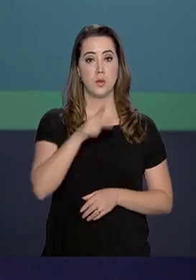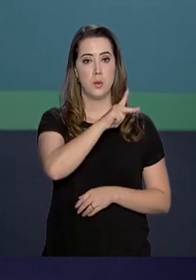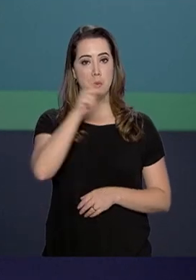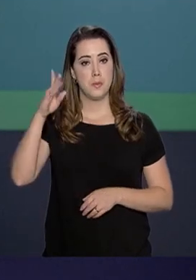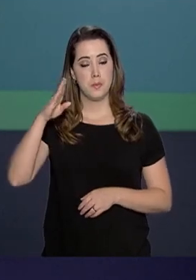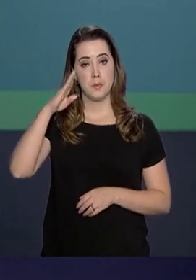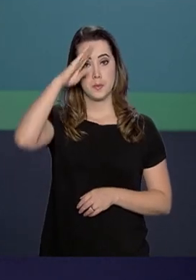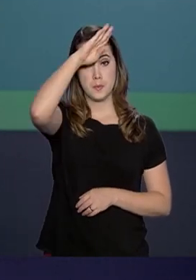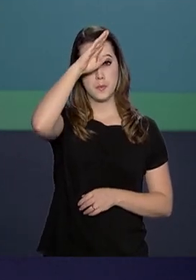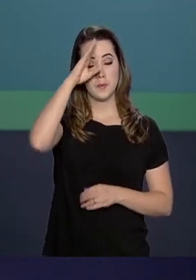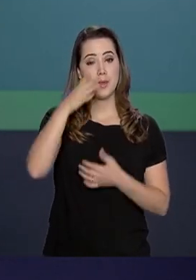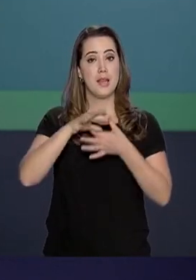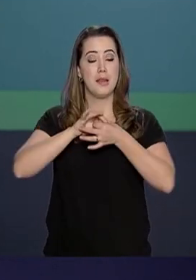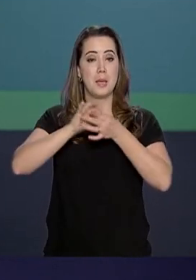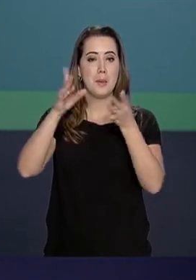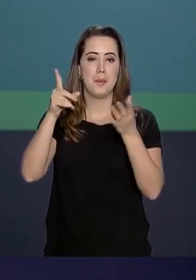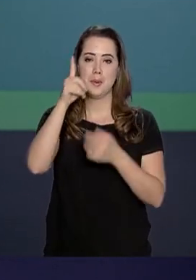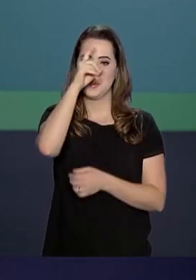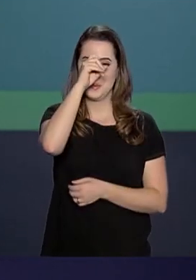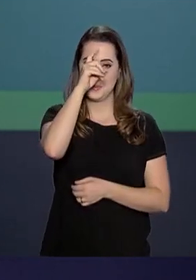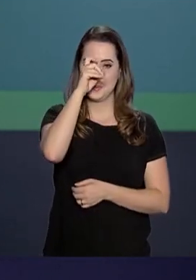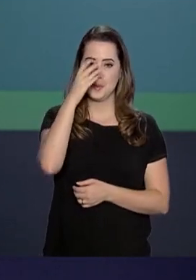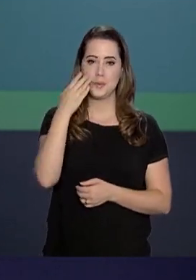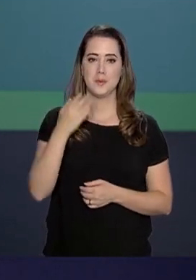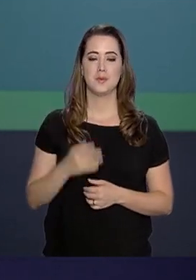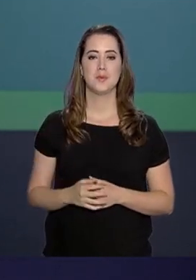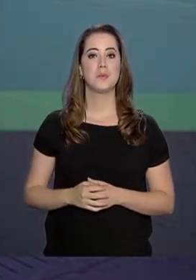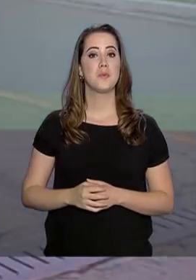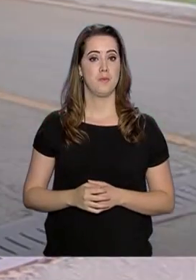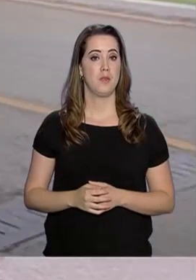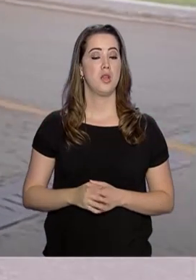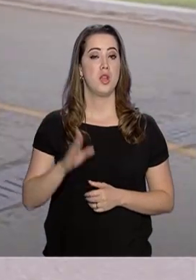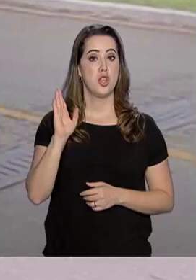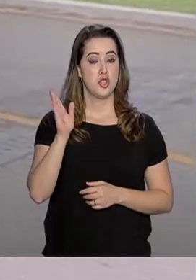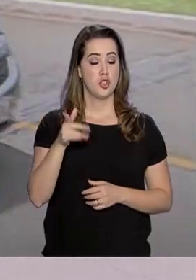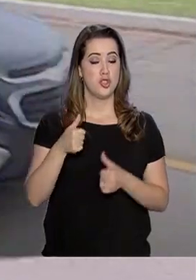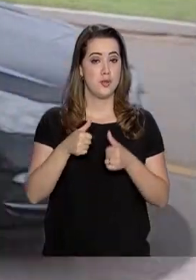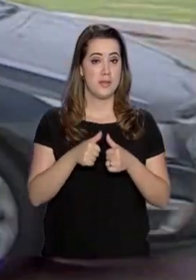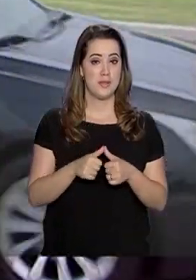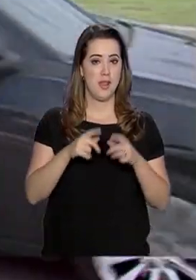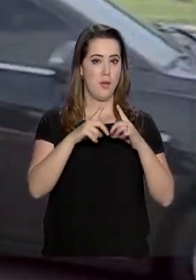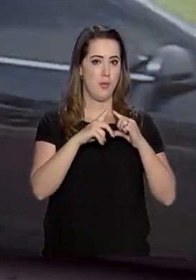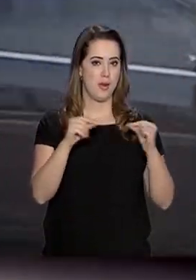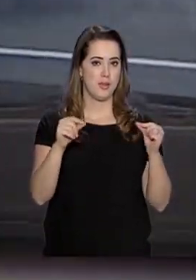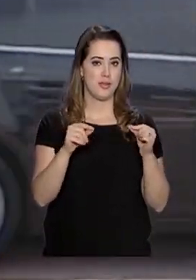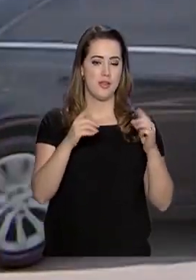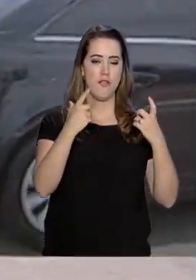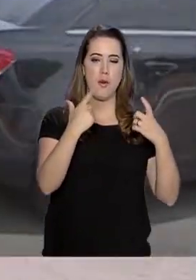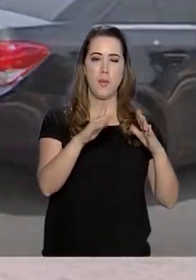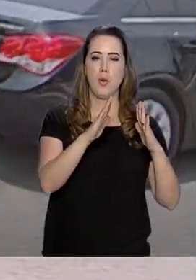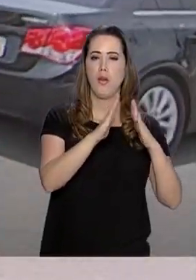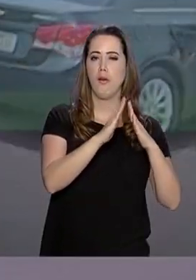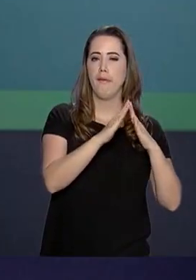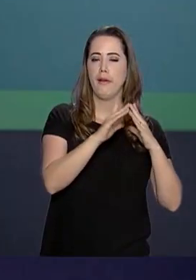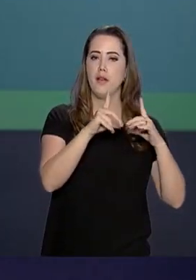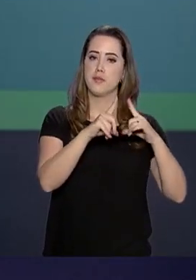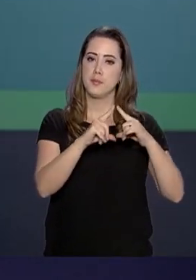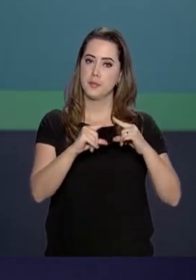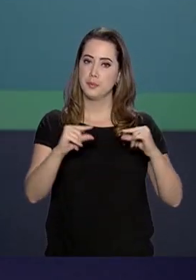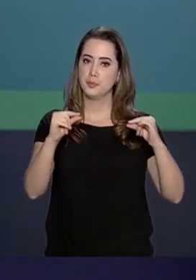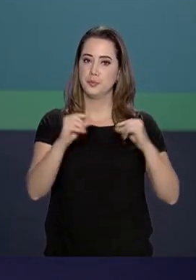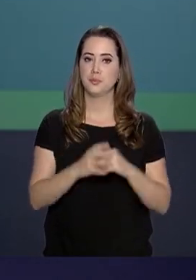Presidente Jair Bolsonaro recebe alta do Hospital Albert Einstein. Já em Brasília, segue direto para o Palácio da Alvorada.